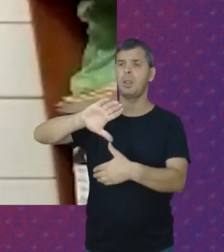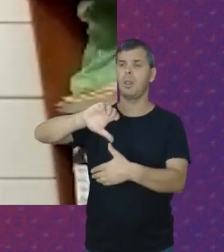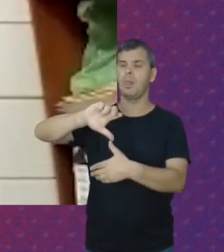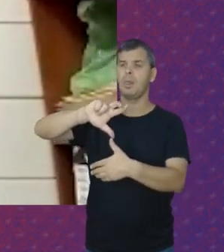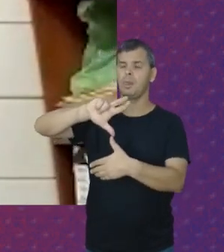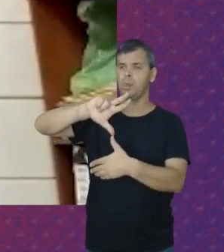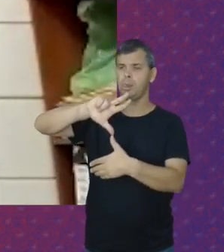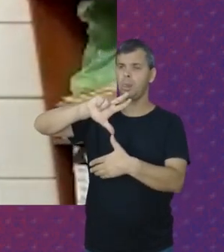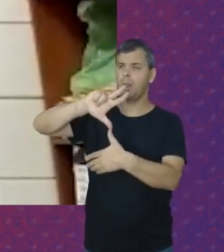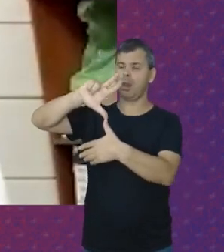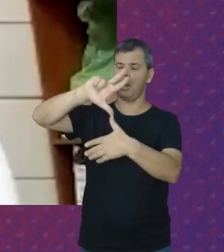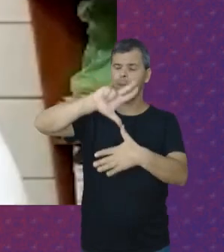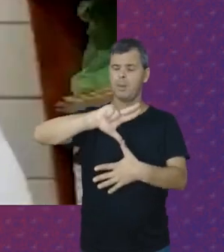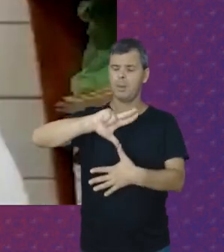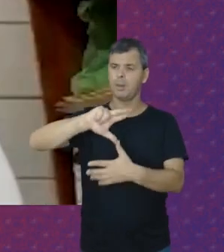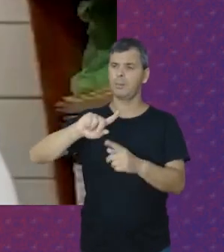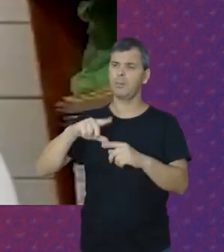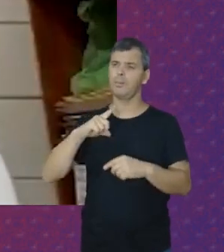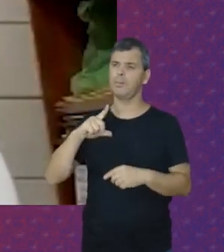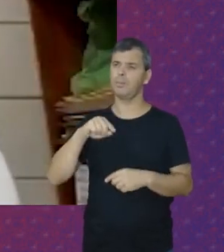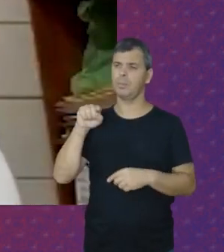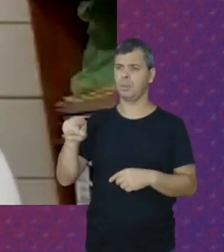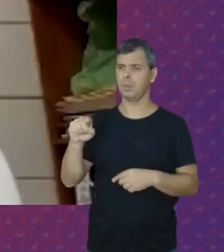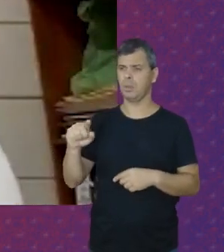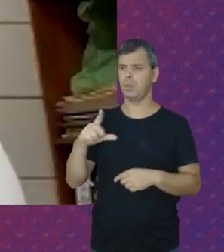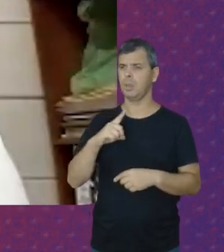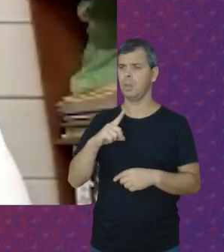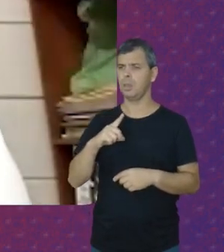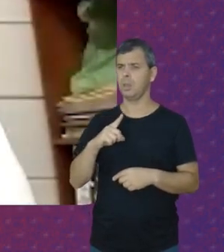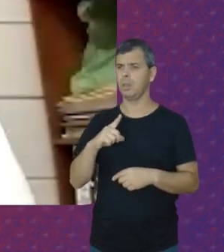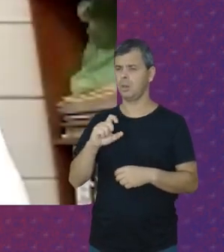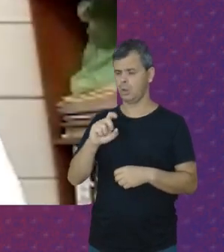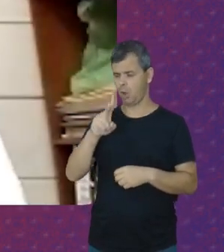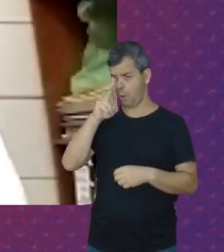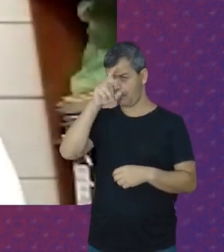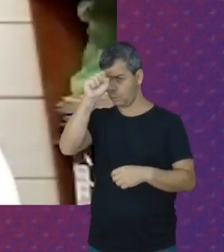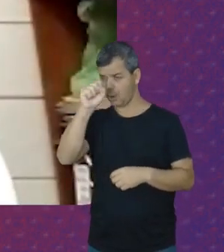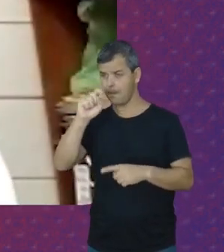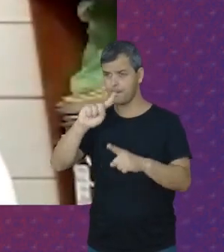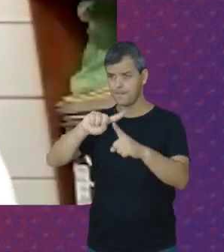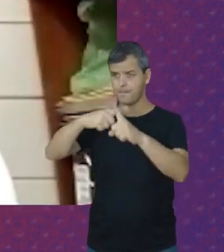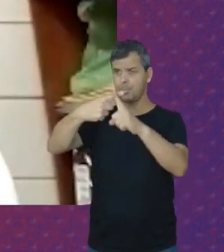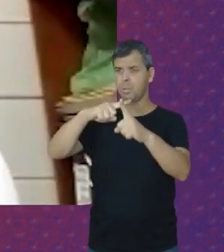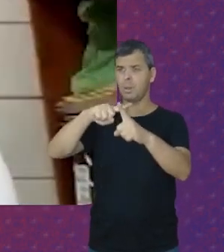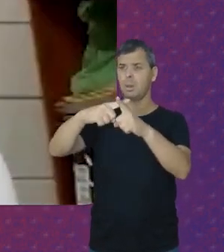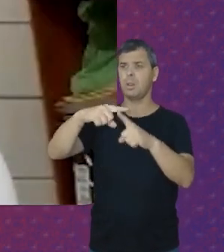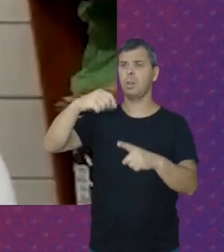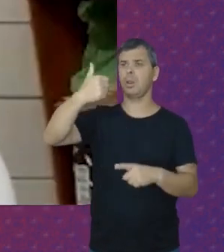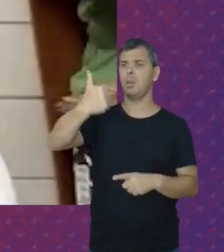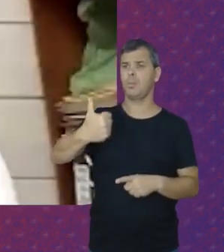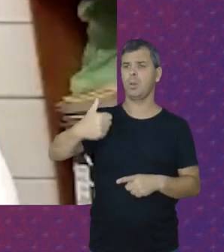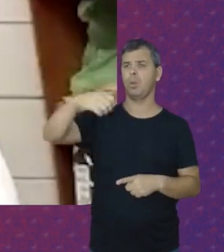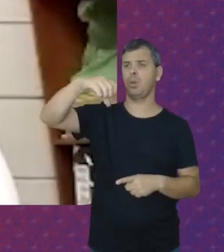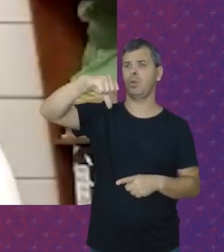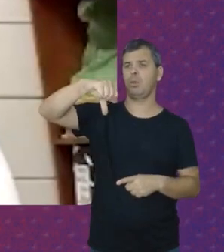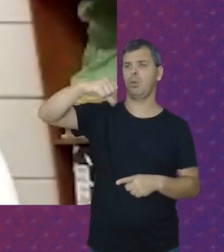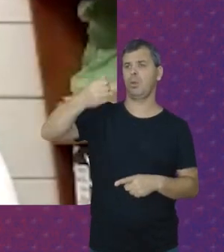fundada Na Colômbia E nessa De se fortalecer Cada vez mais Em 1997